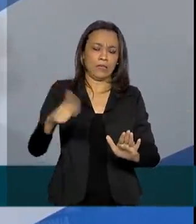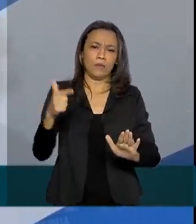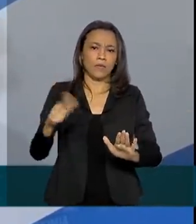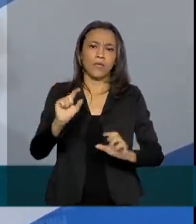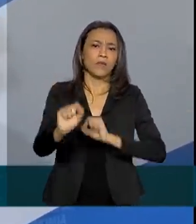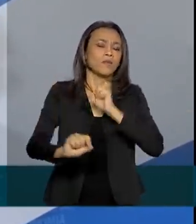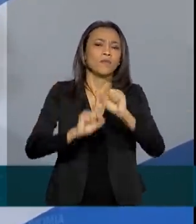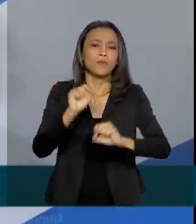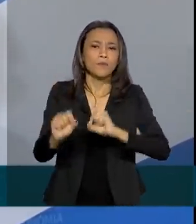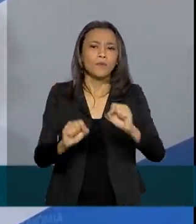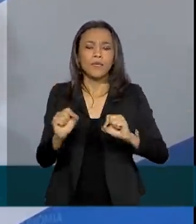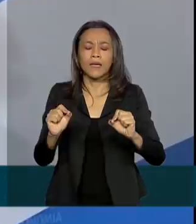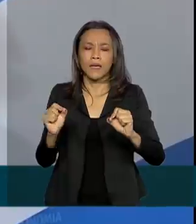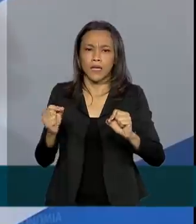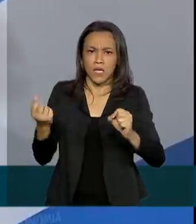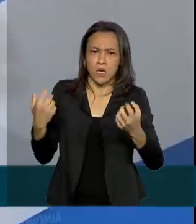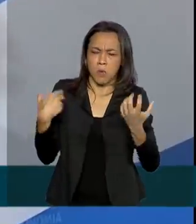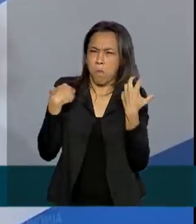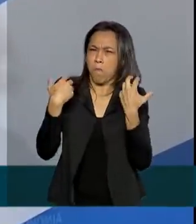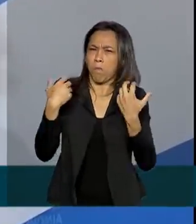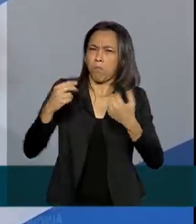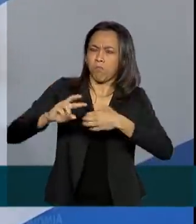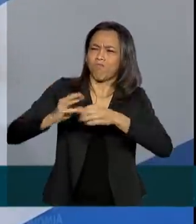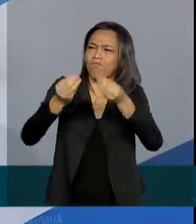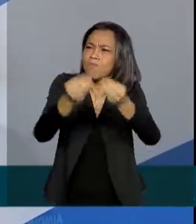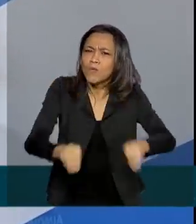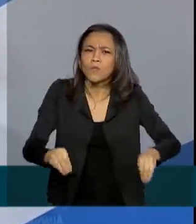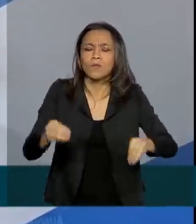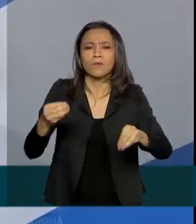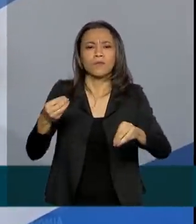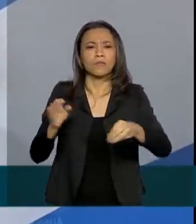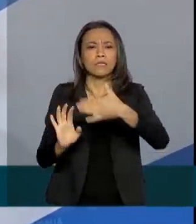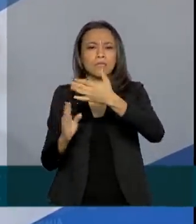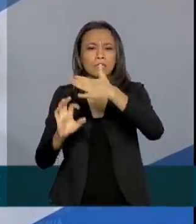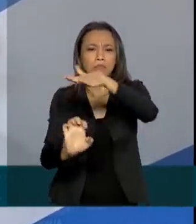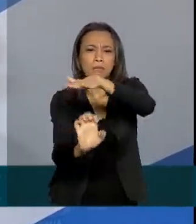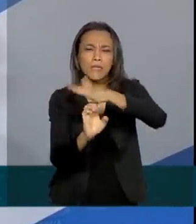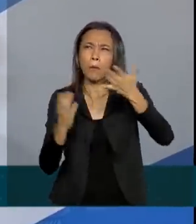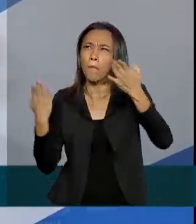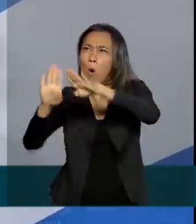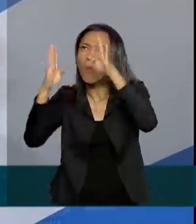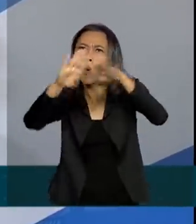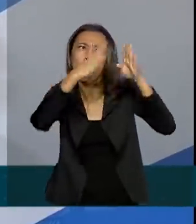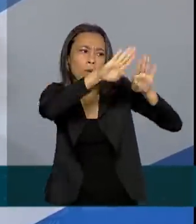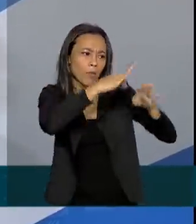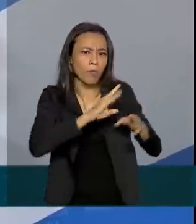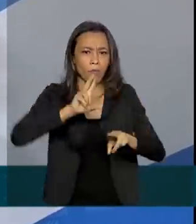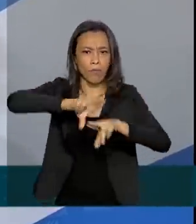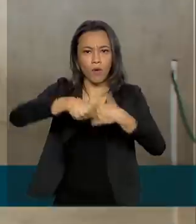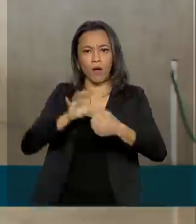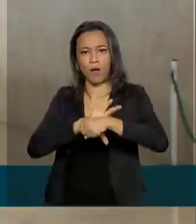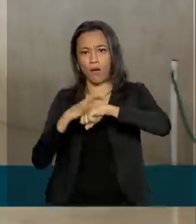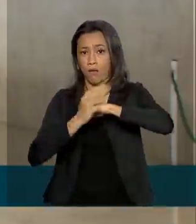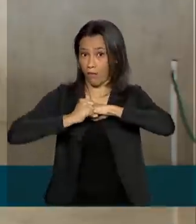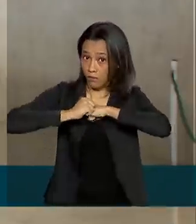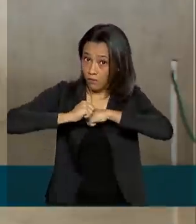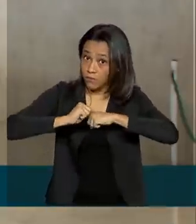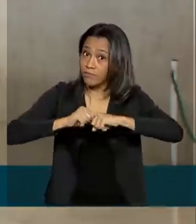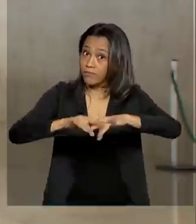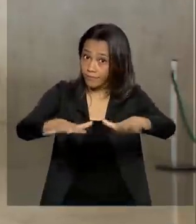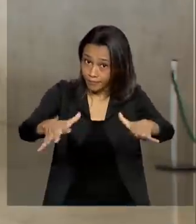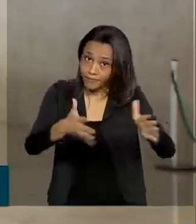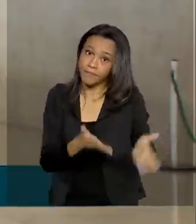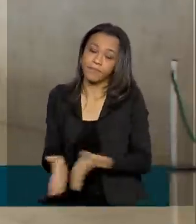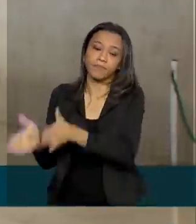de empresas fechadas, encerradas nesse período, a partir da pandemia do coronavírus. O mapa de